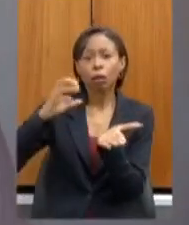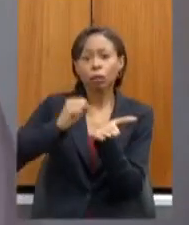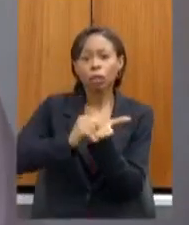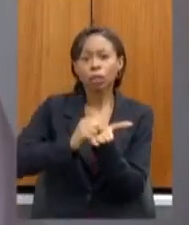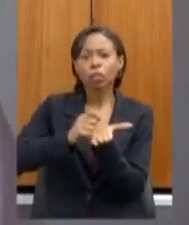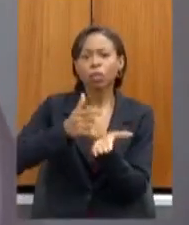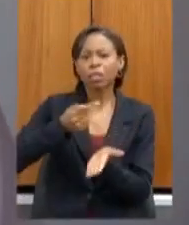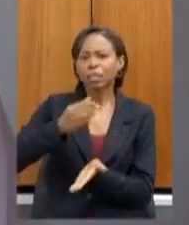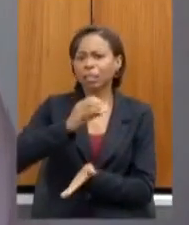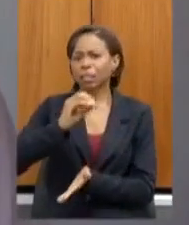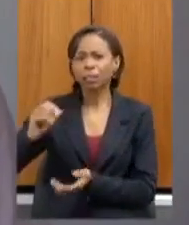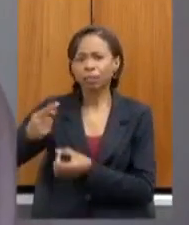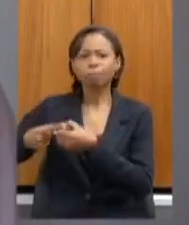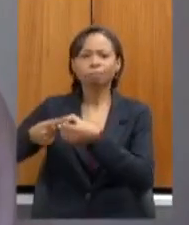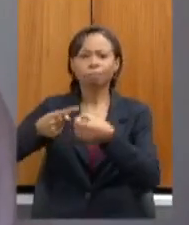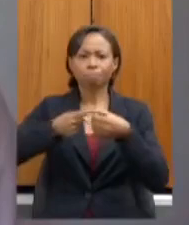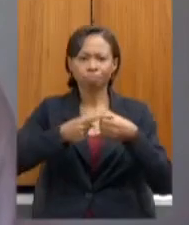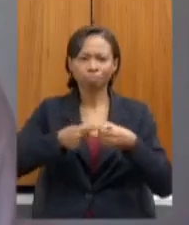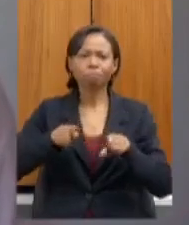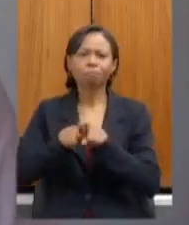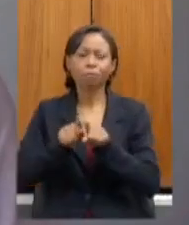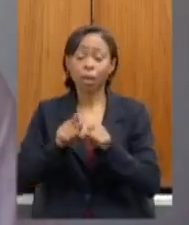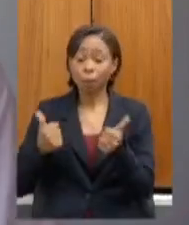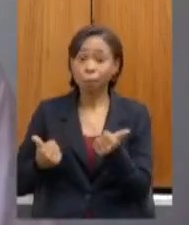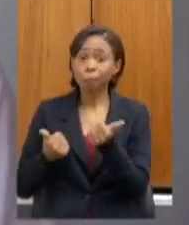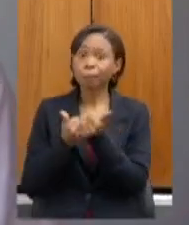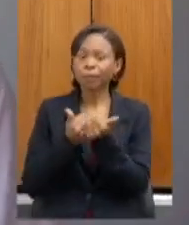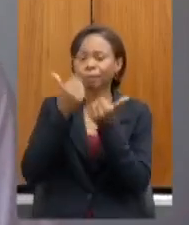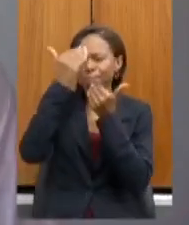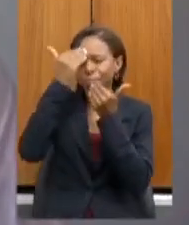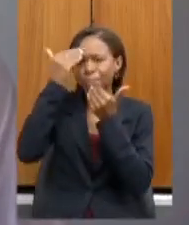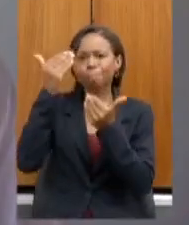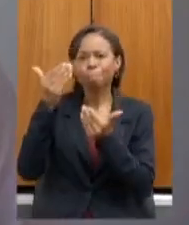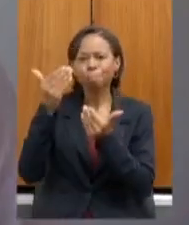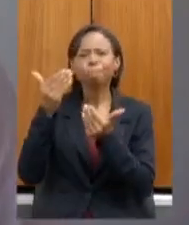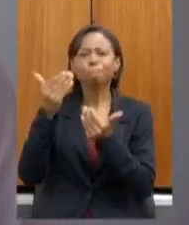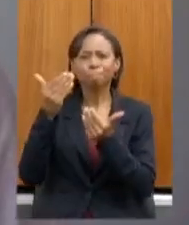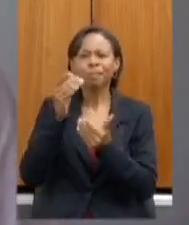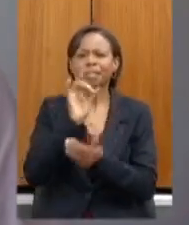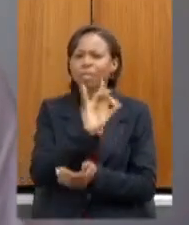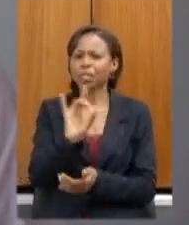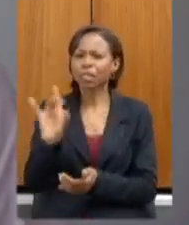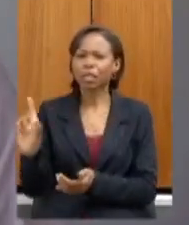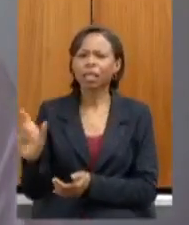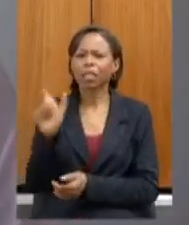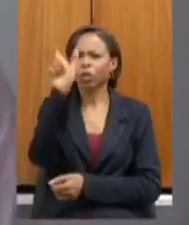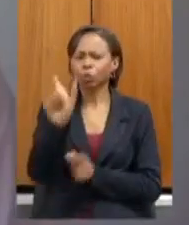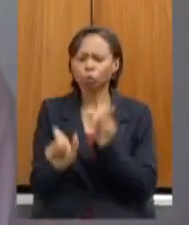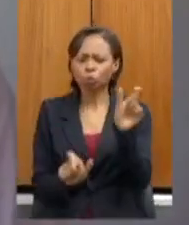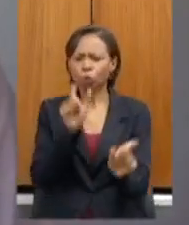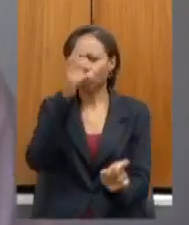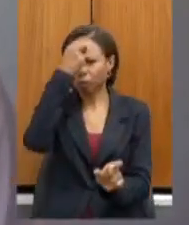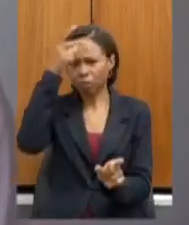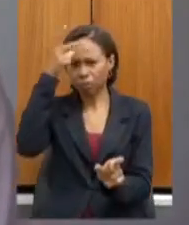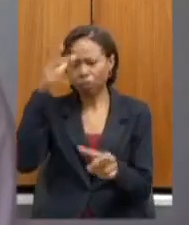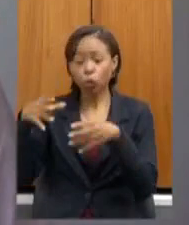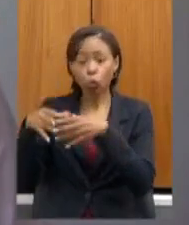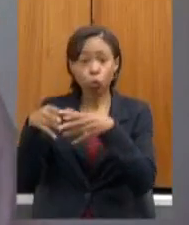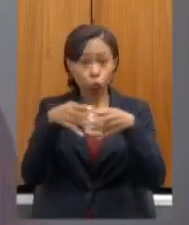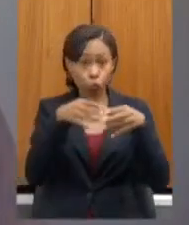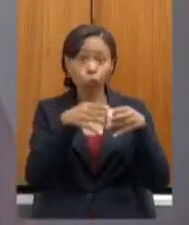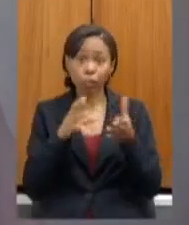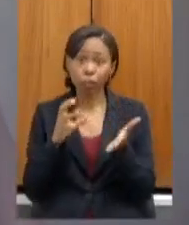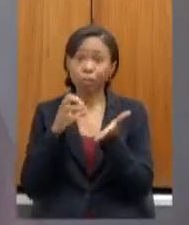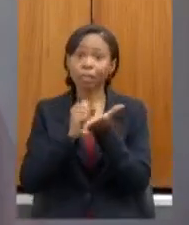municípios contamos aí com o apoio e meu agradecimento direto a cada um dos prefeitos as comissões de cadastro desses